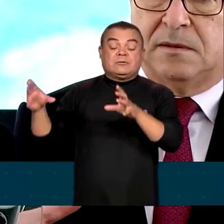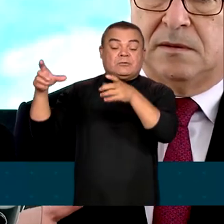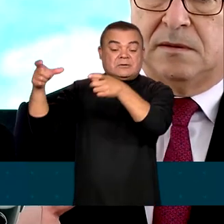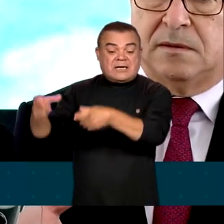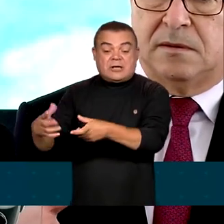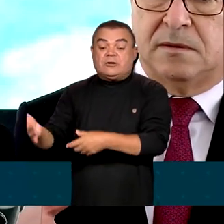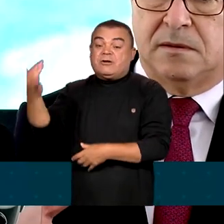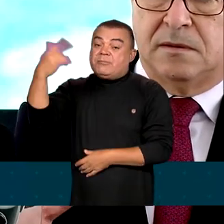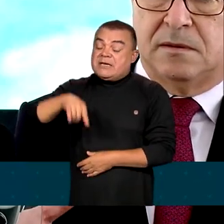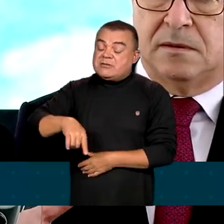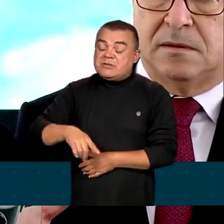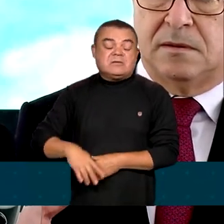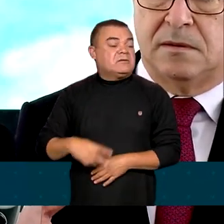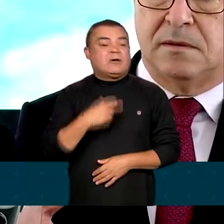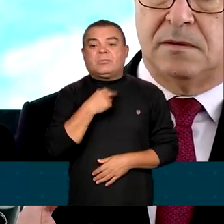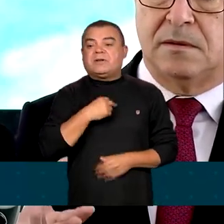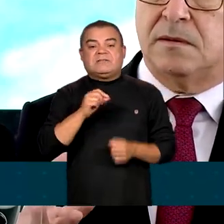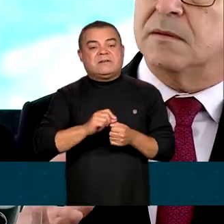pode ser feita, mas reforma agrária.